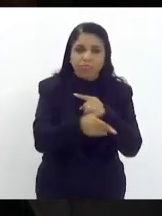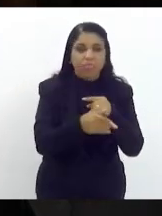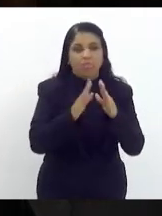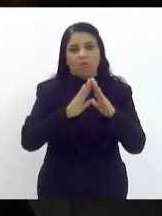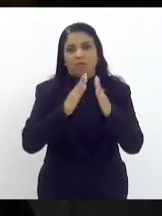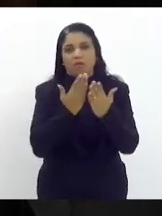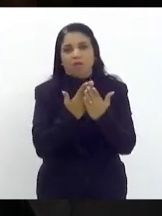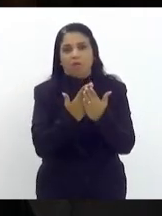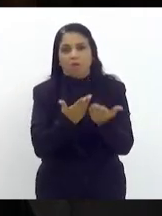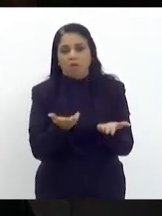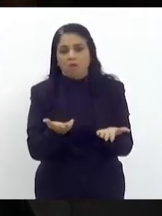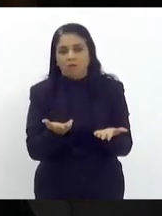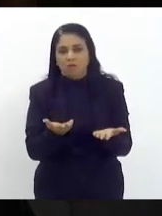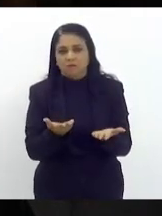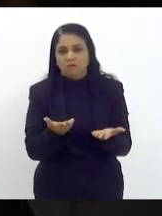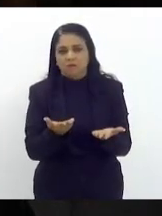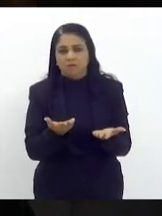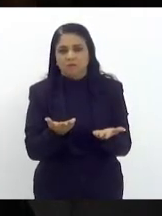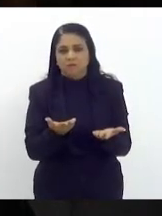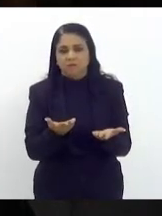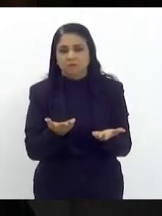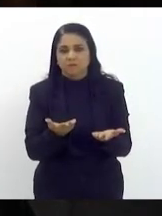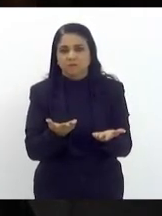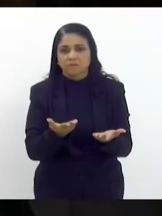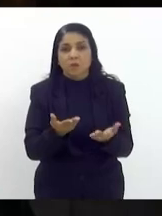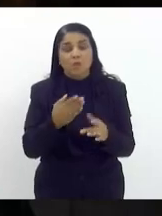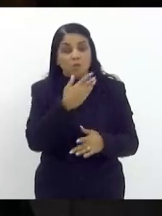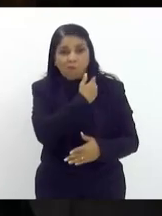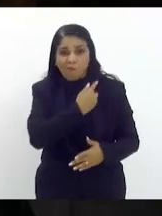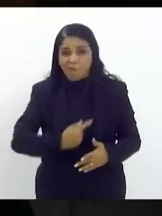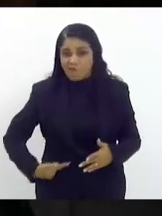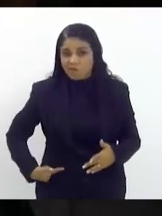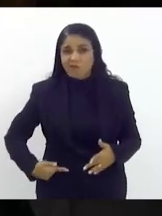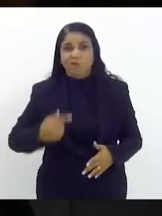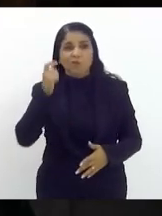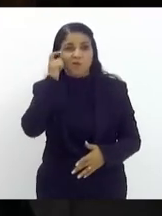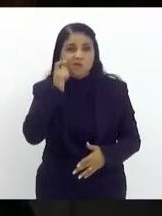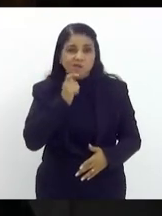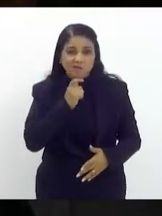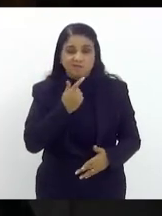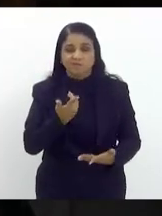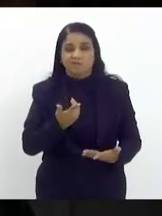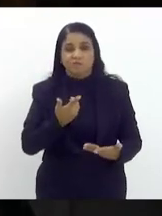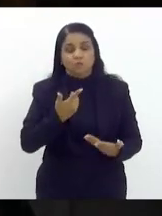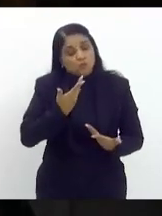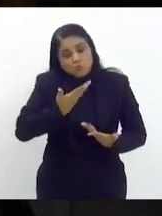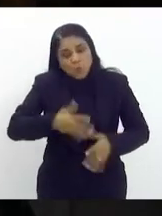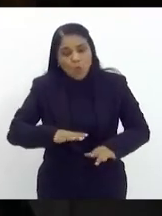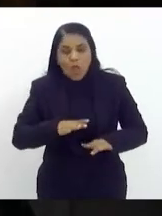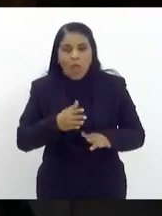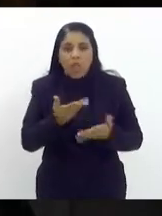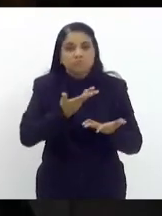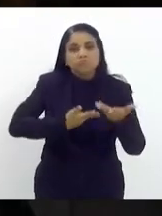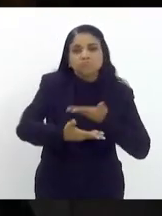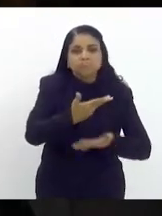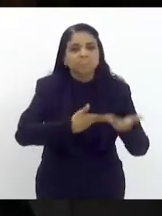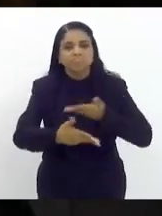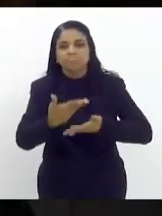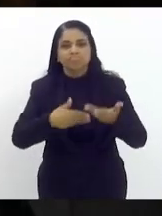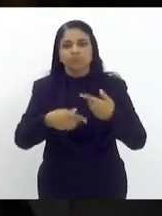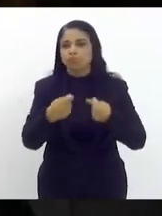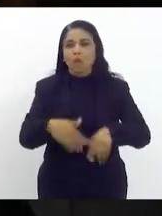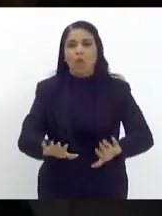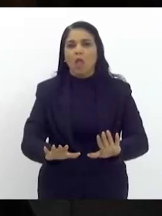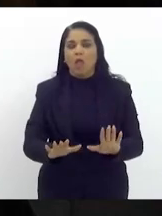e estão sofrendo com a interrupção das aulas porque o governador Cláudio Castro não está negociando então governador